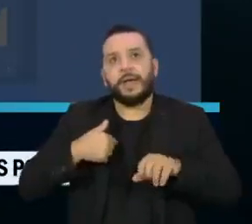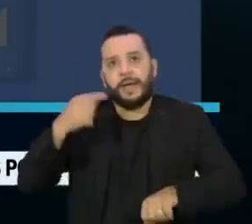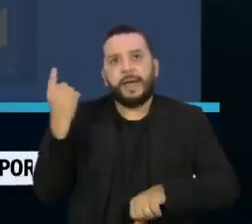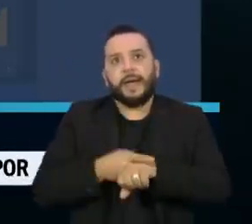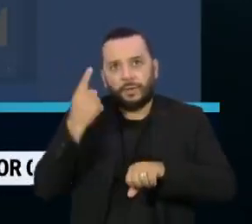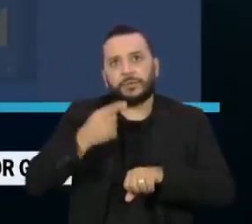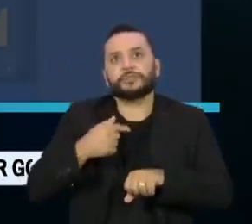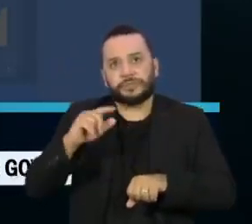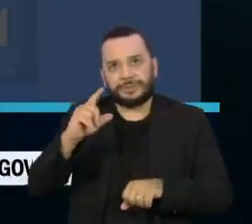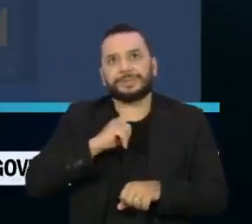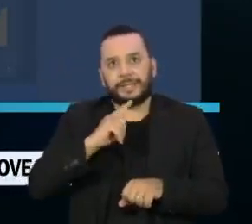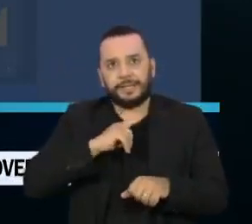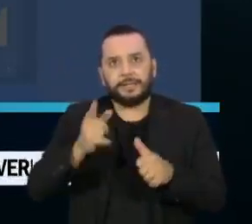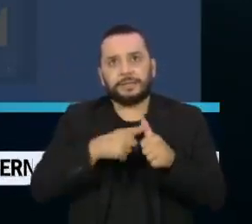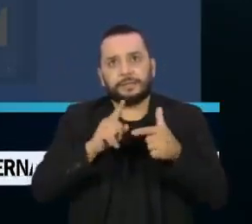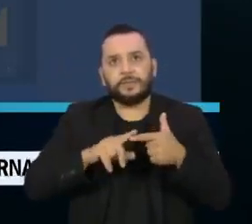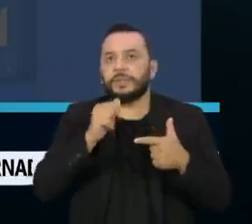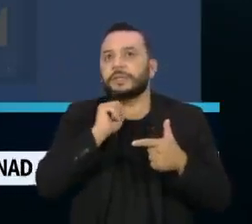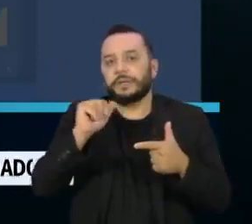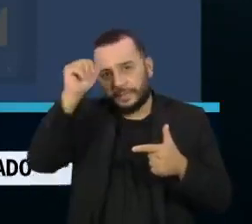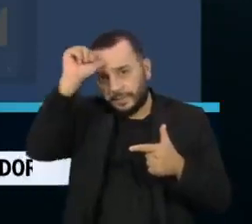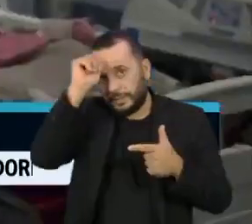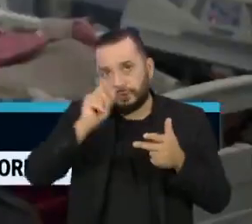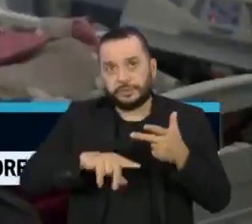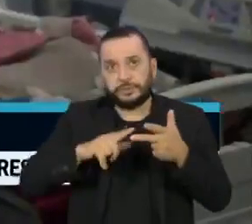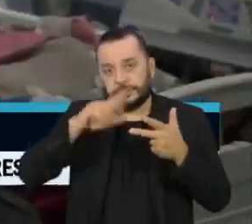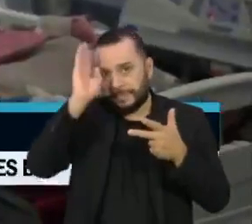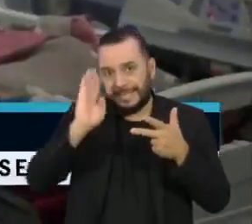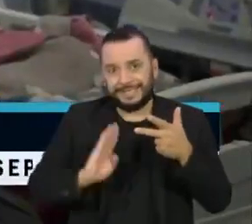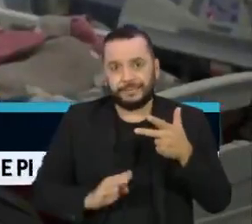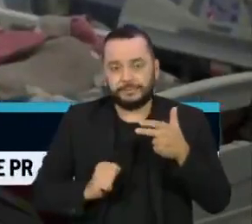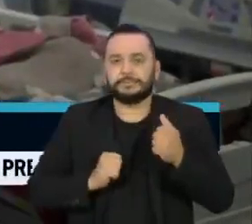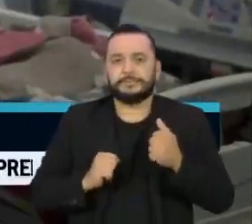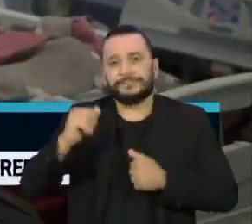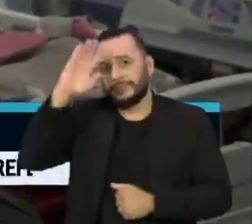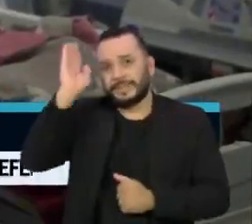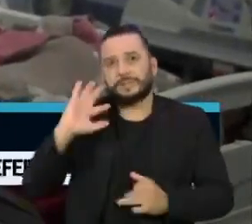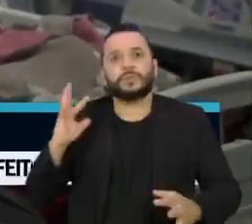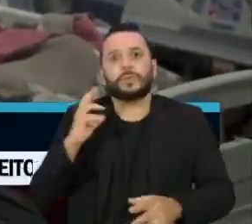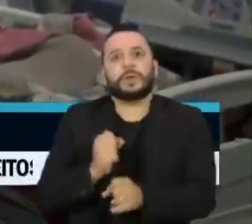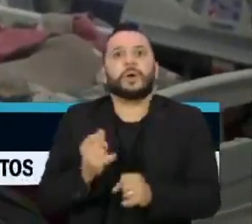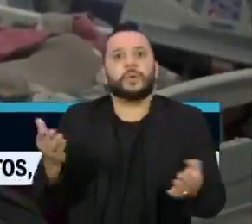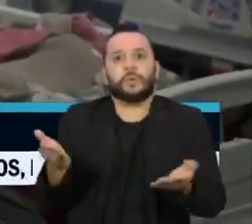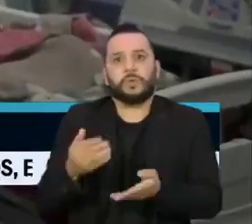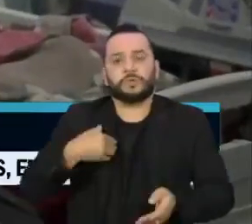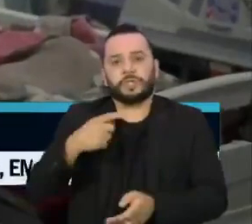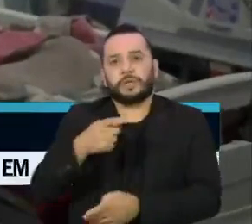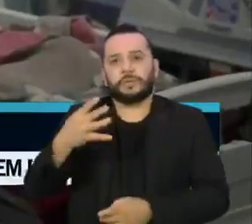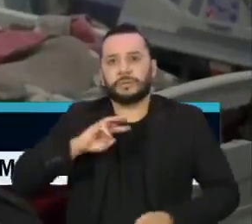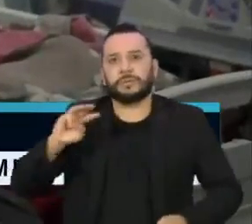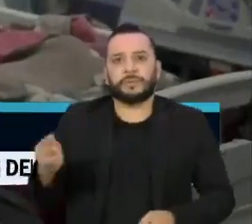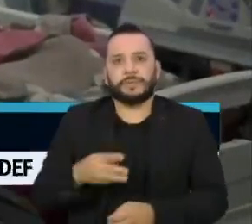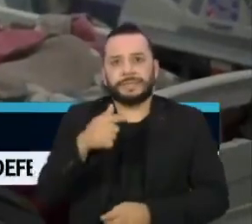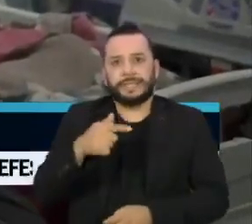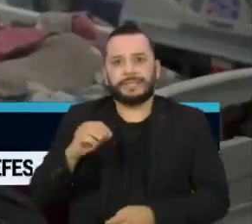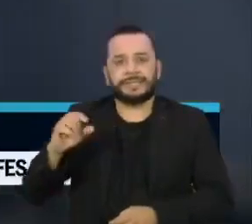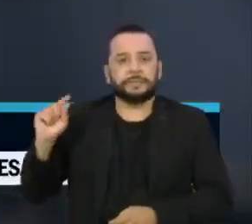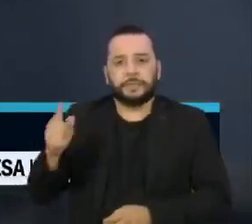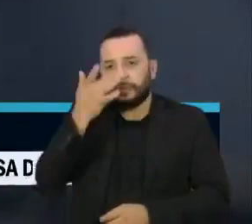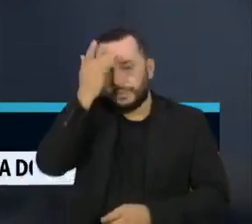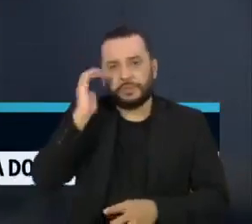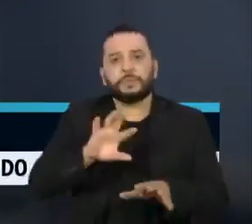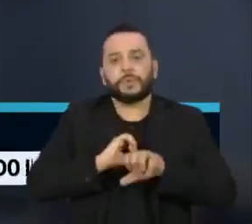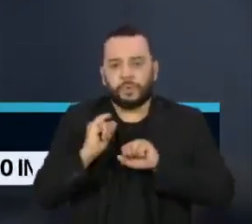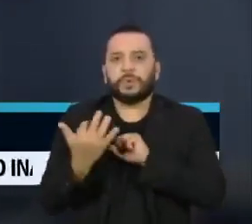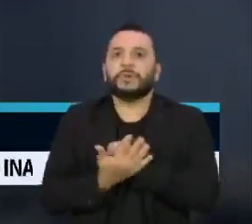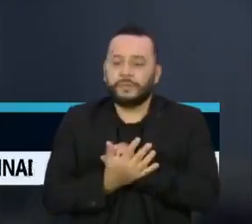de diagnósticos, seguidos da Índia e do Brasil. E o Brasil acumula hoje mais de 14 milhões e 700 mil casos